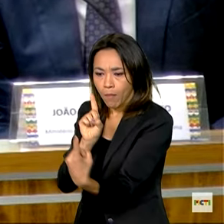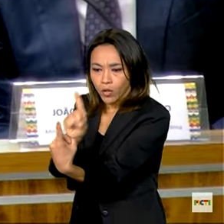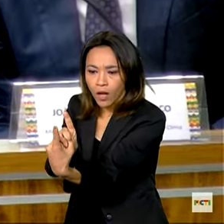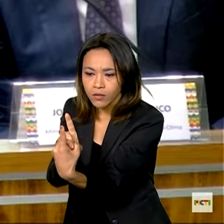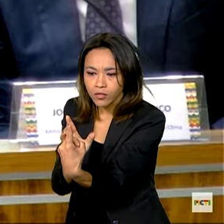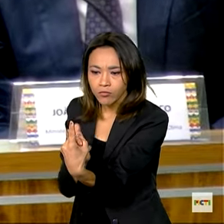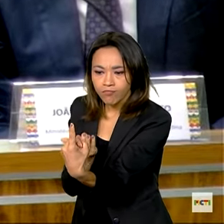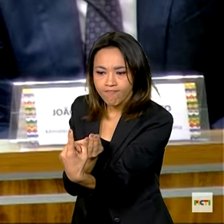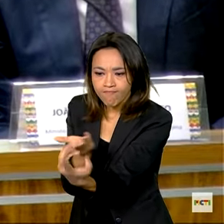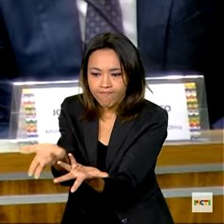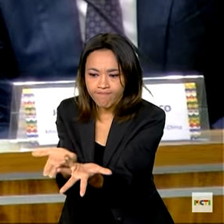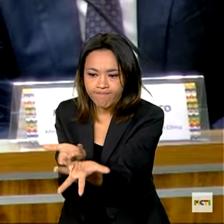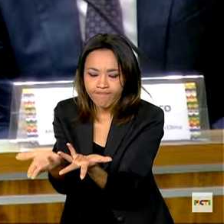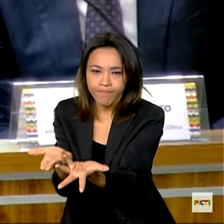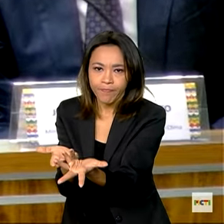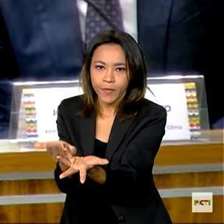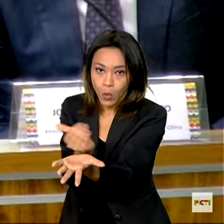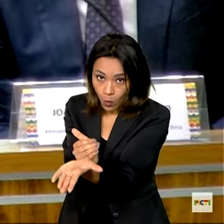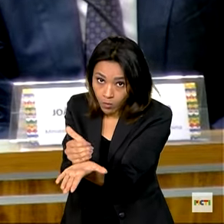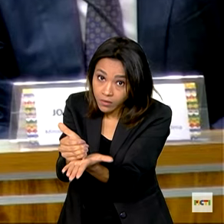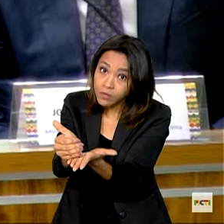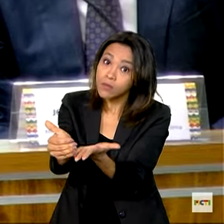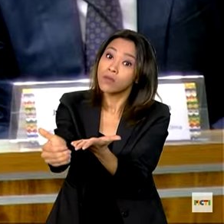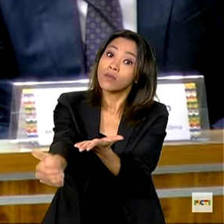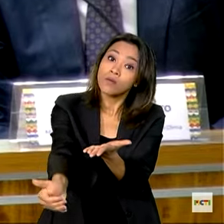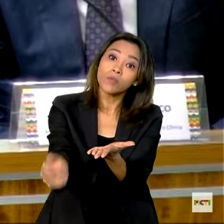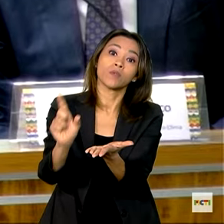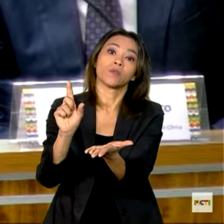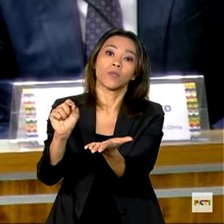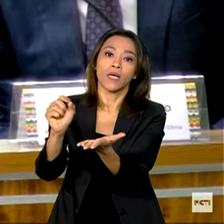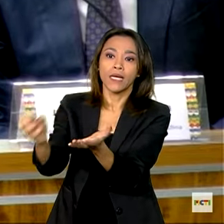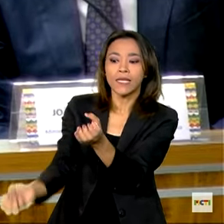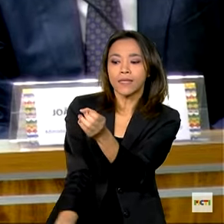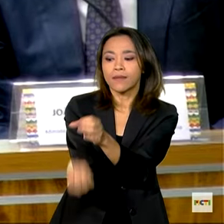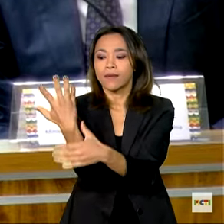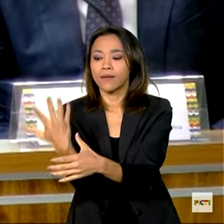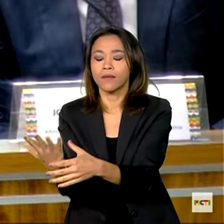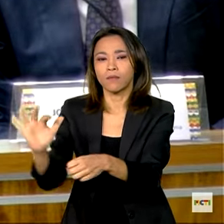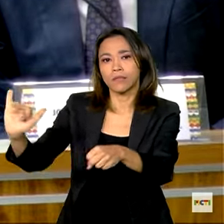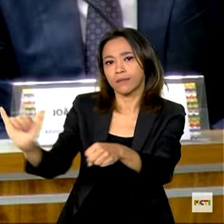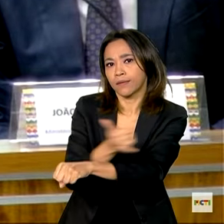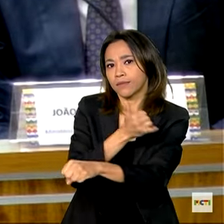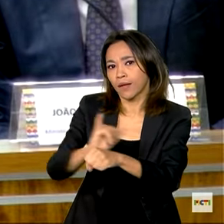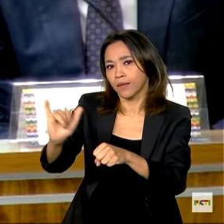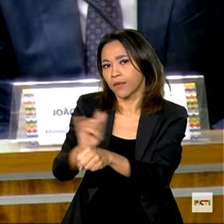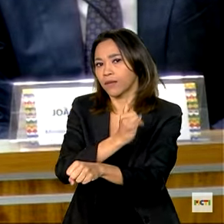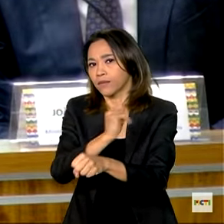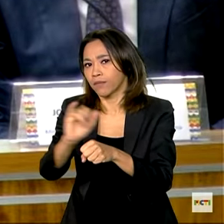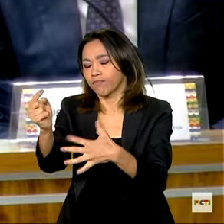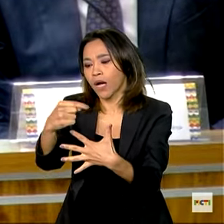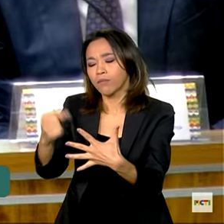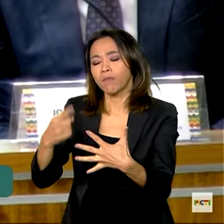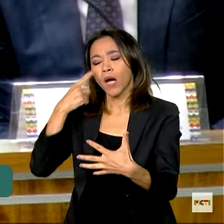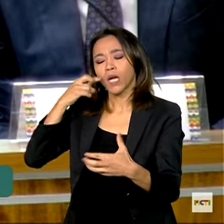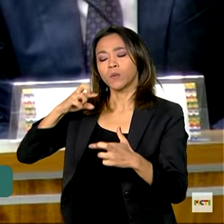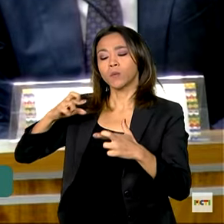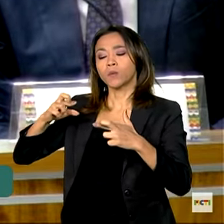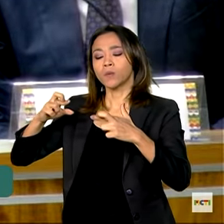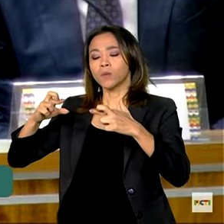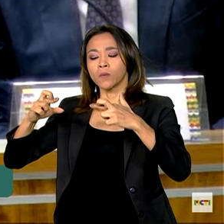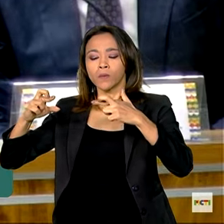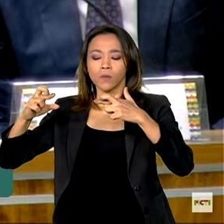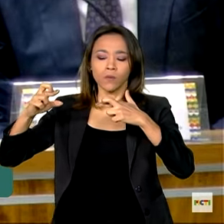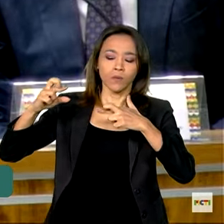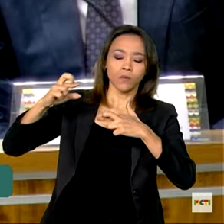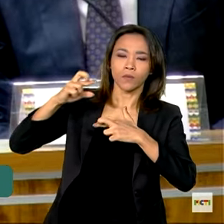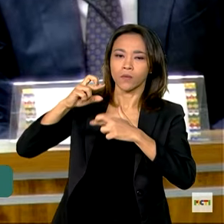começamos o processo criando um mecanismo para fazer monitoramento de desmatamento